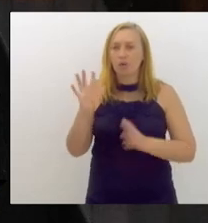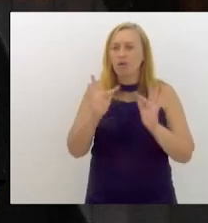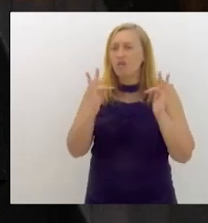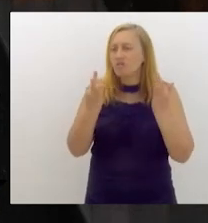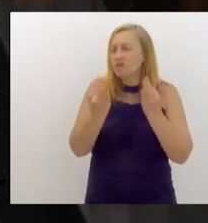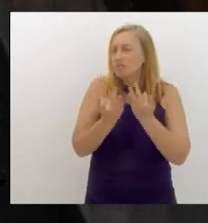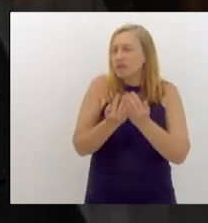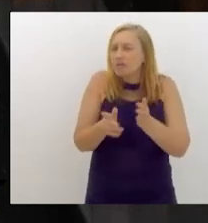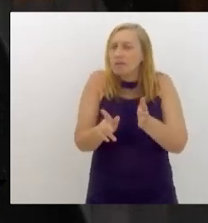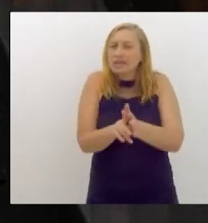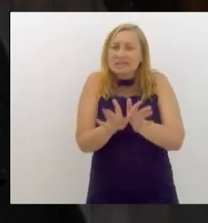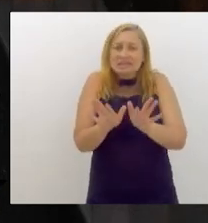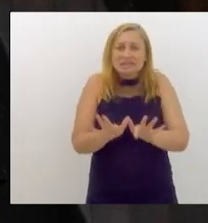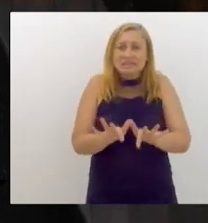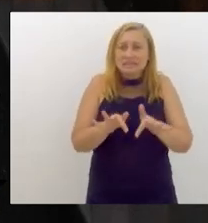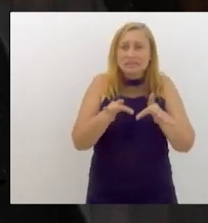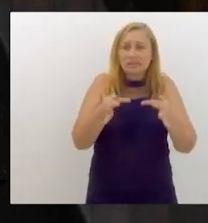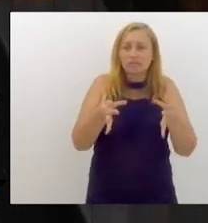simples,